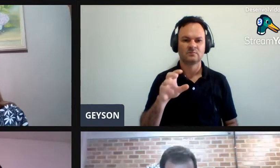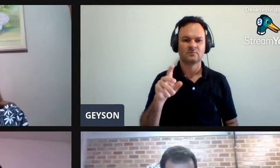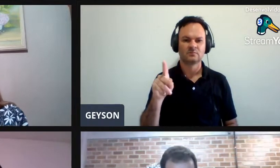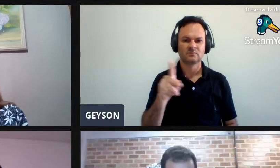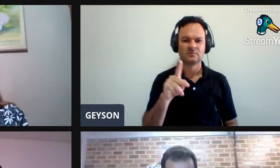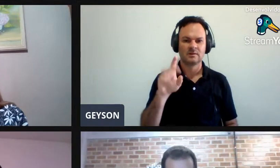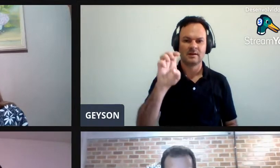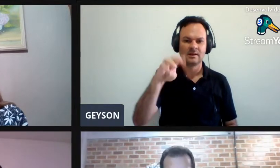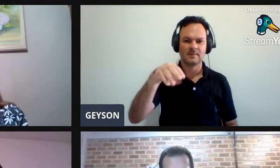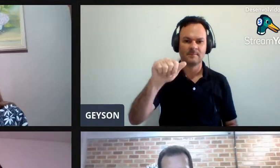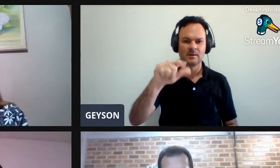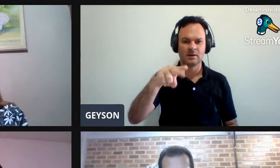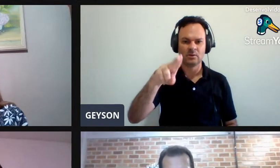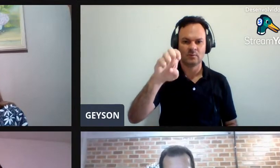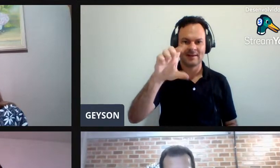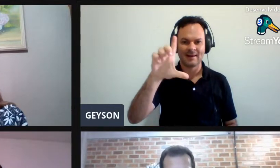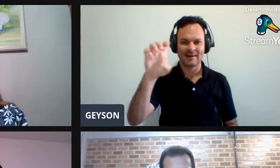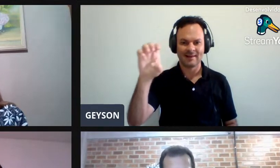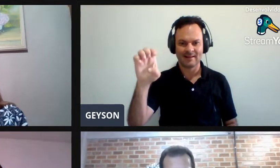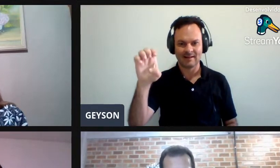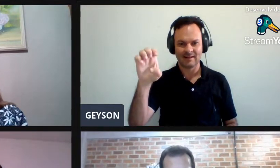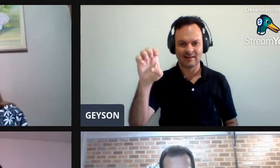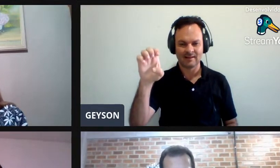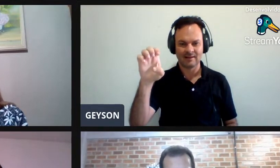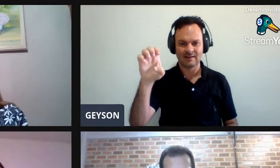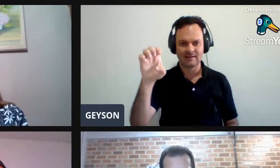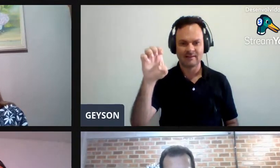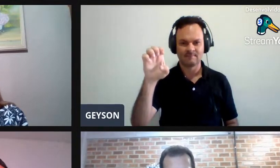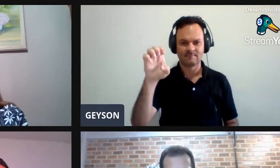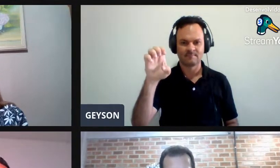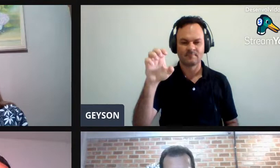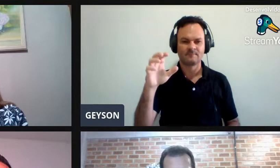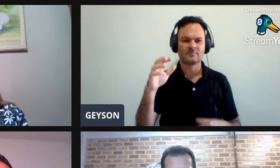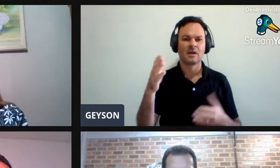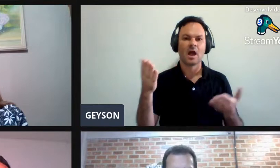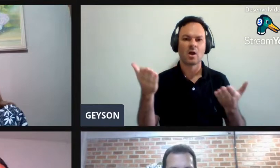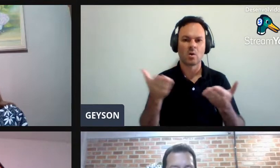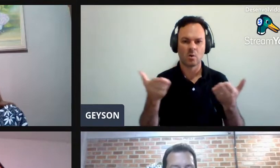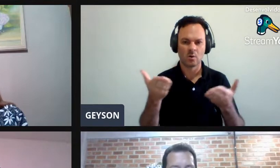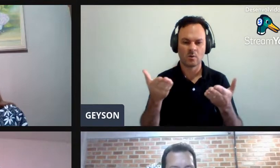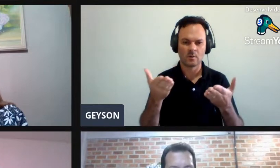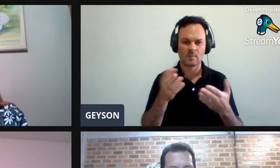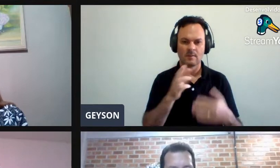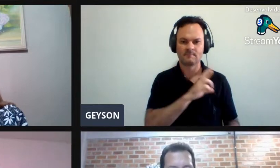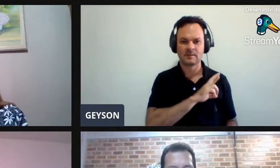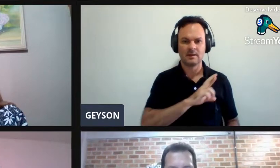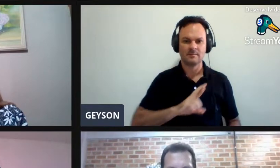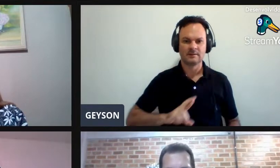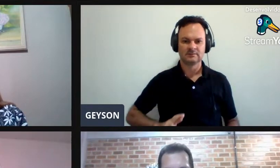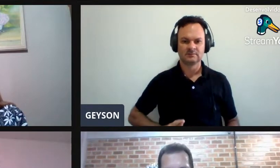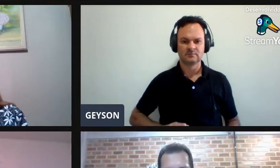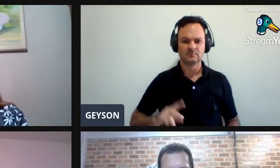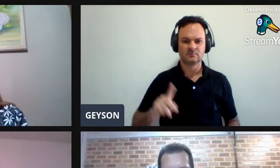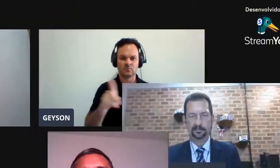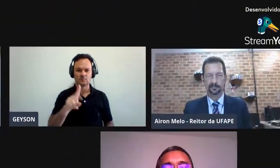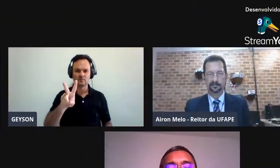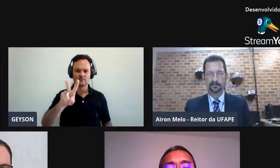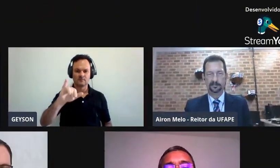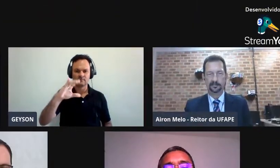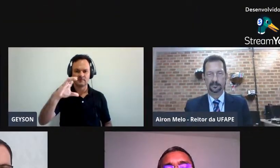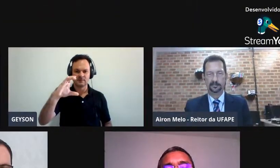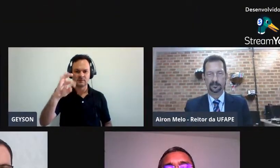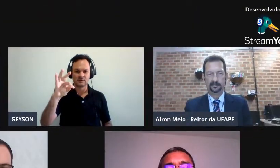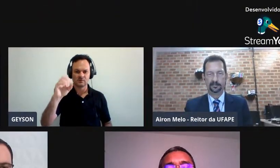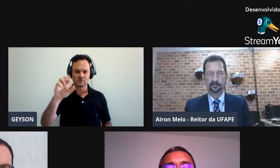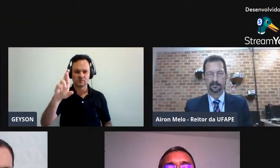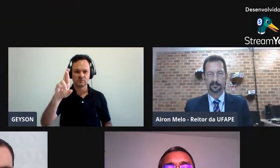Emanuele Camila Moraes de Mello Albuquerque, neste ato, representada pelo professor Vitor Neto